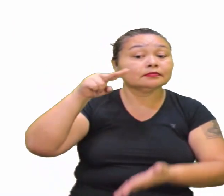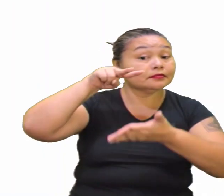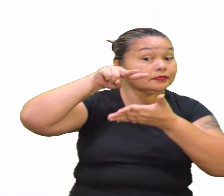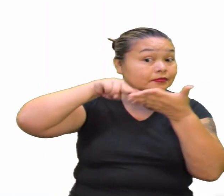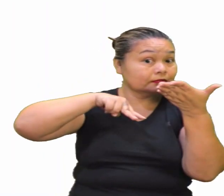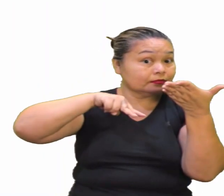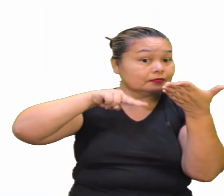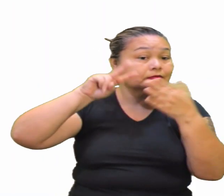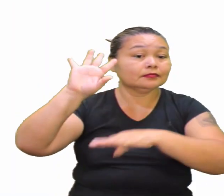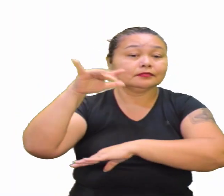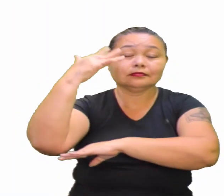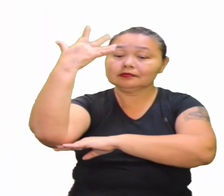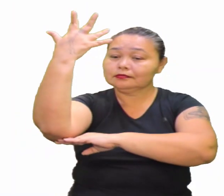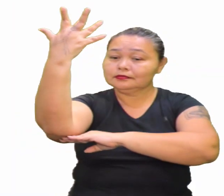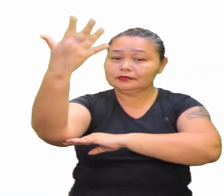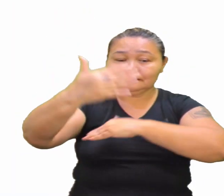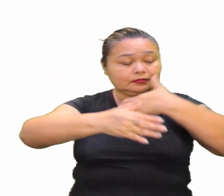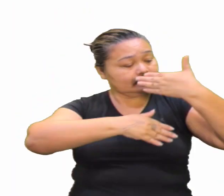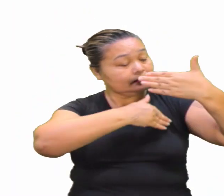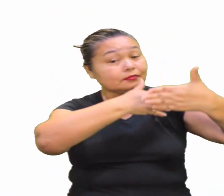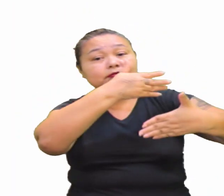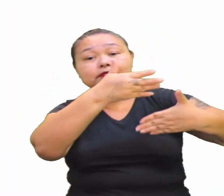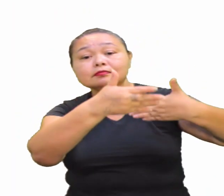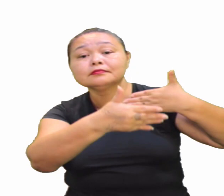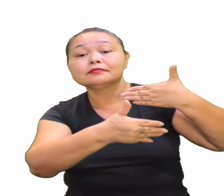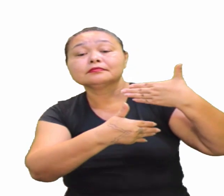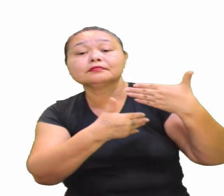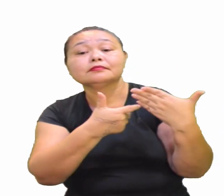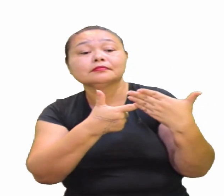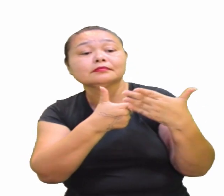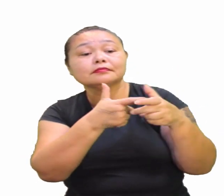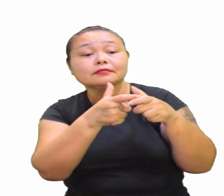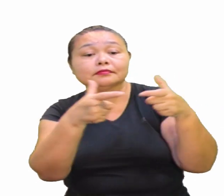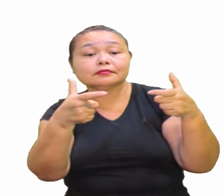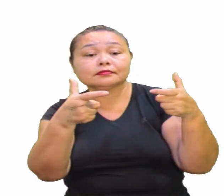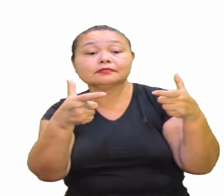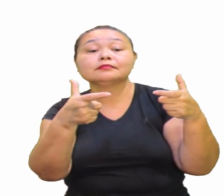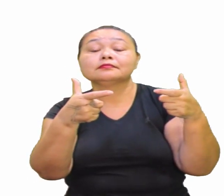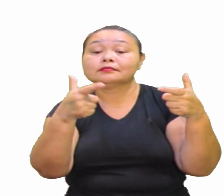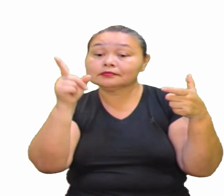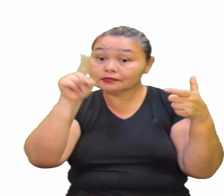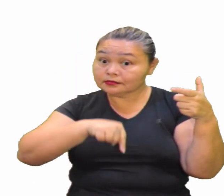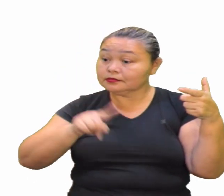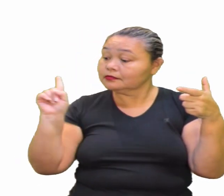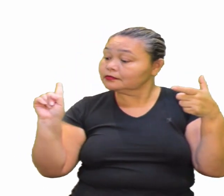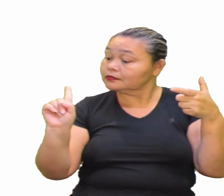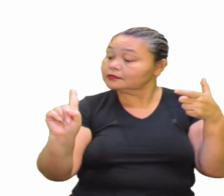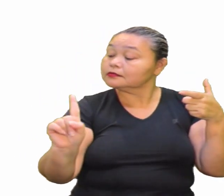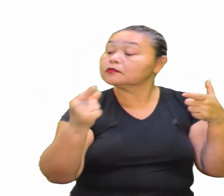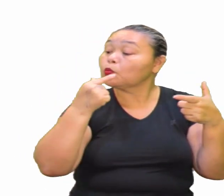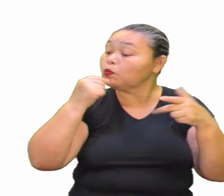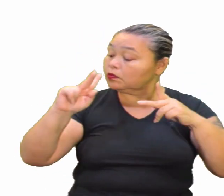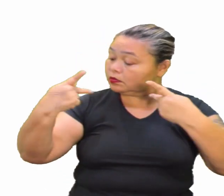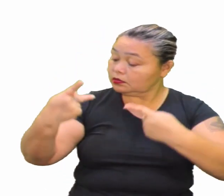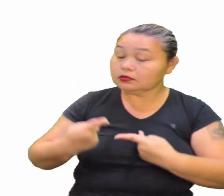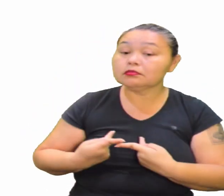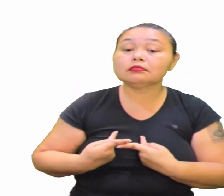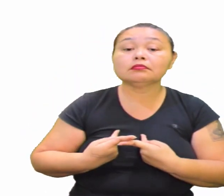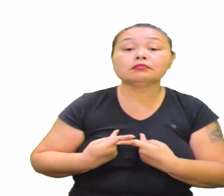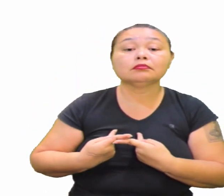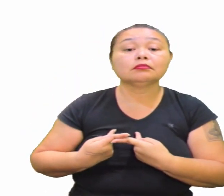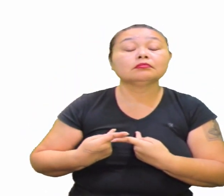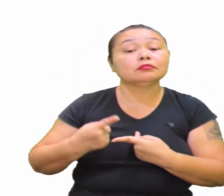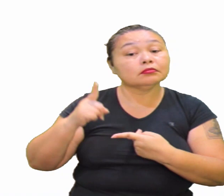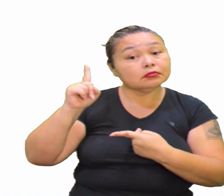leitura Aqui O desmatamento É um processo Em que sua grande maioria É provocado Por ações Antrópicas